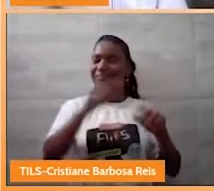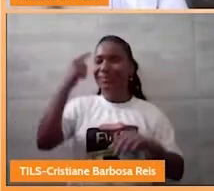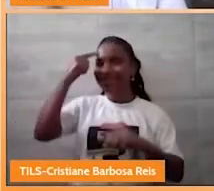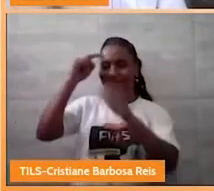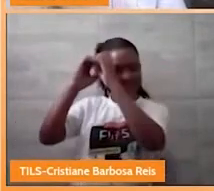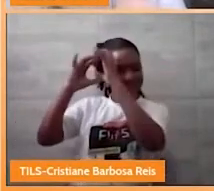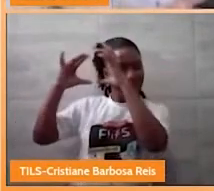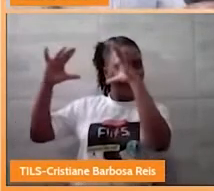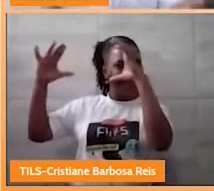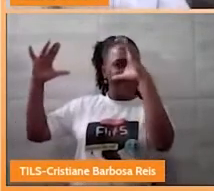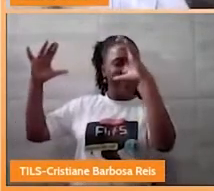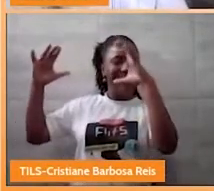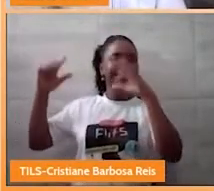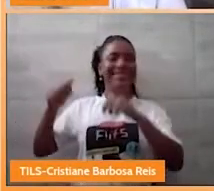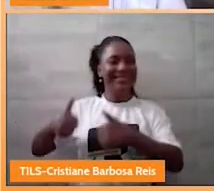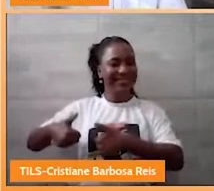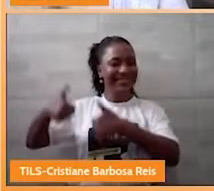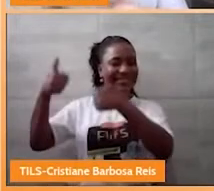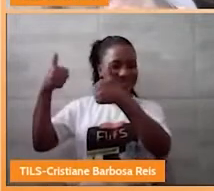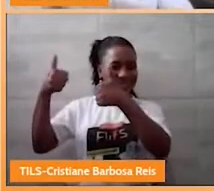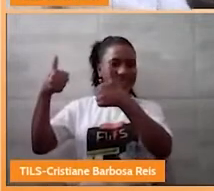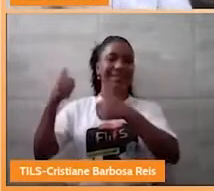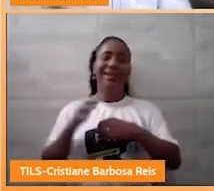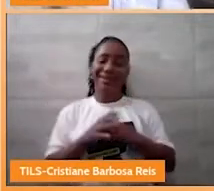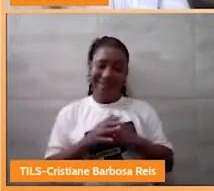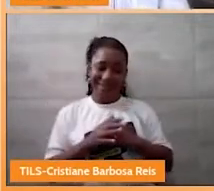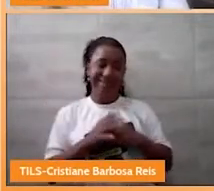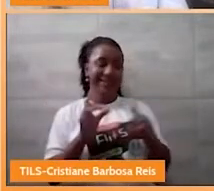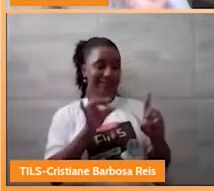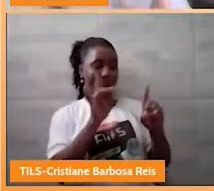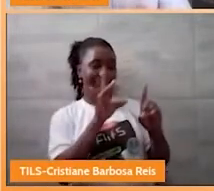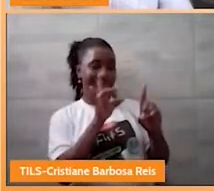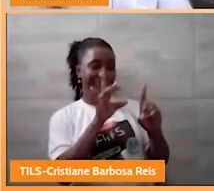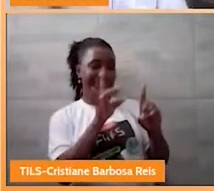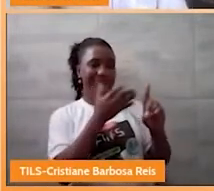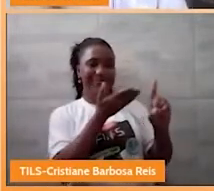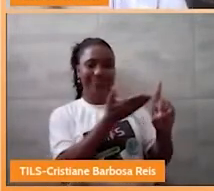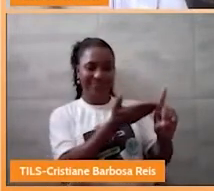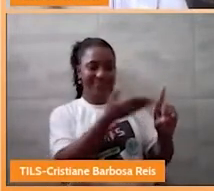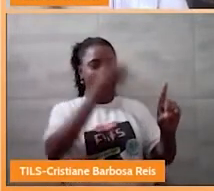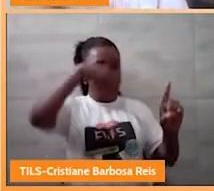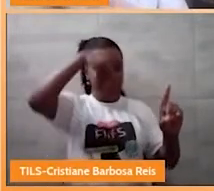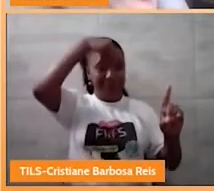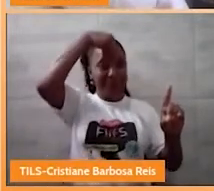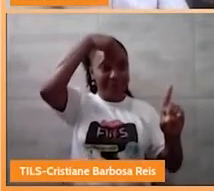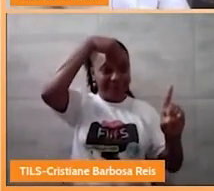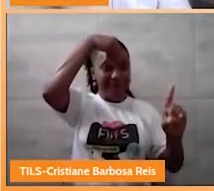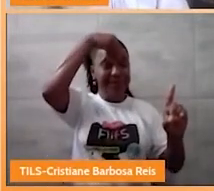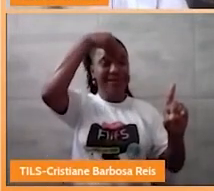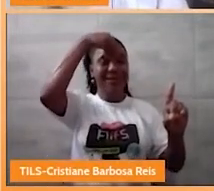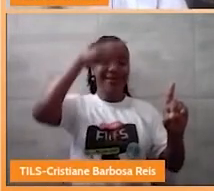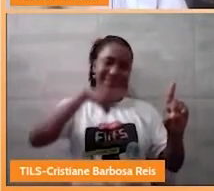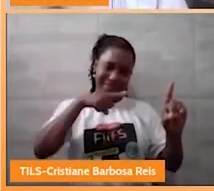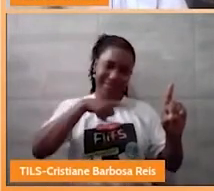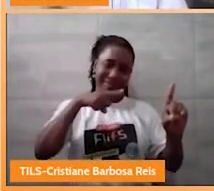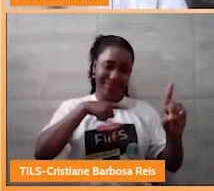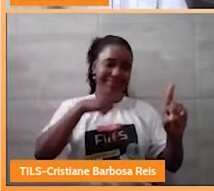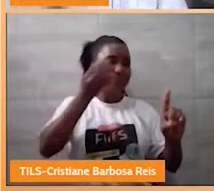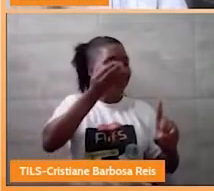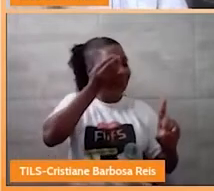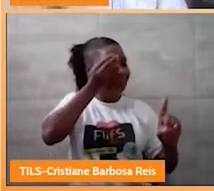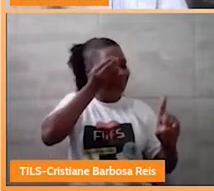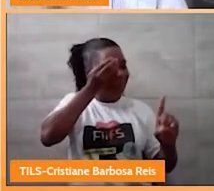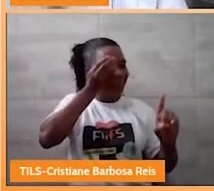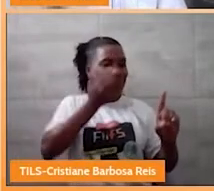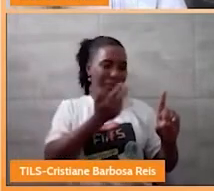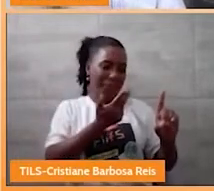personagem que se chama Lala. É uma homenagem à minha sobrinha. Que teve ambliopia. Que teve o olhinho preguiçoso. E que enfrentou esse tratamento ao longo de